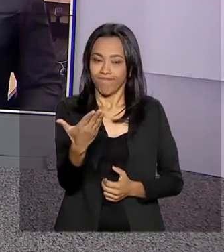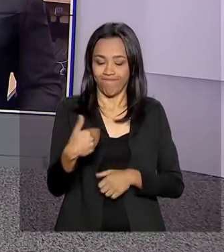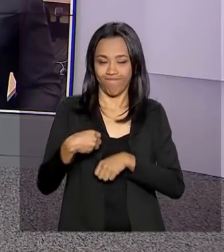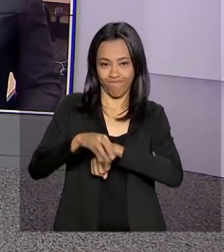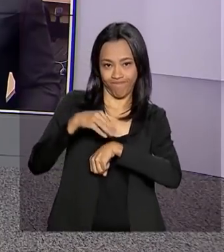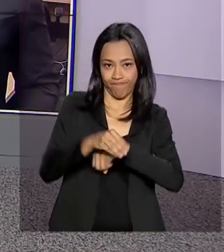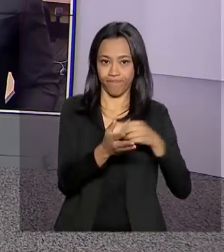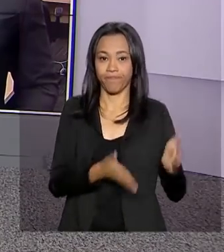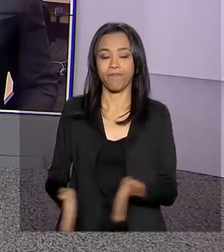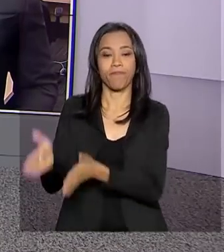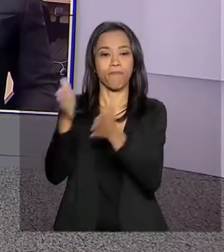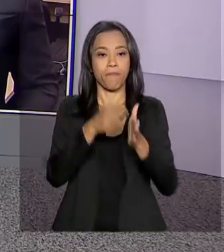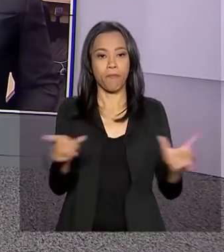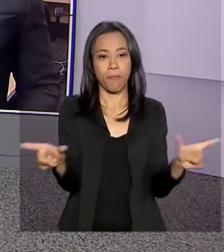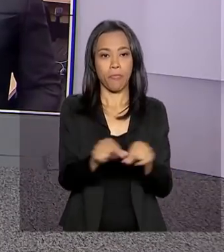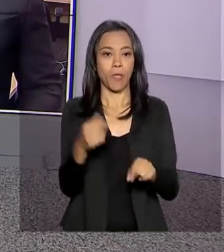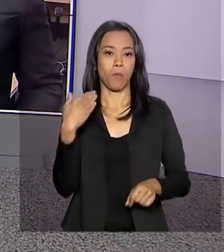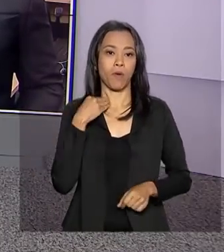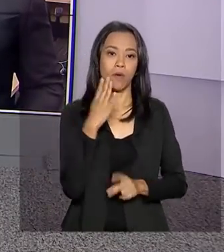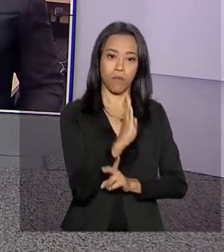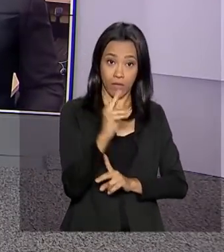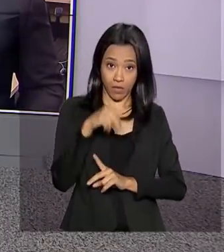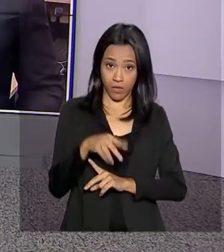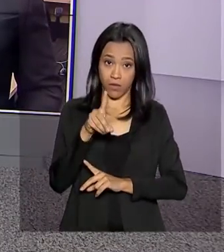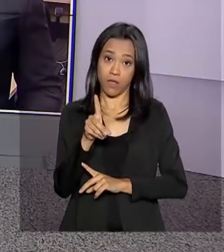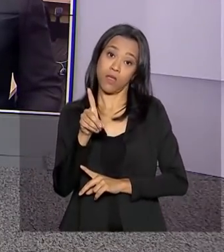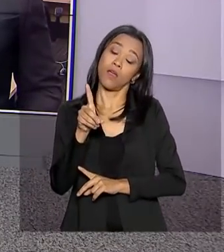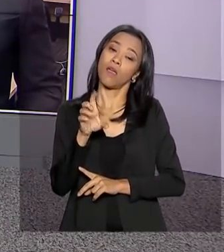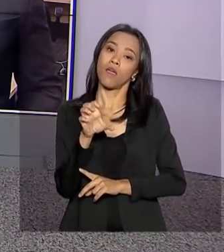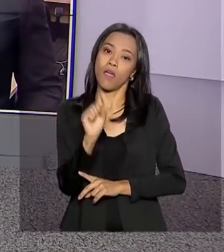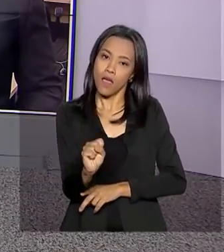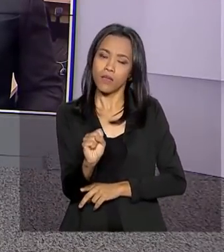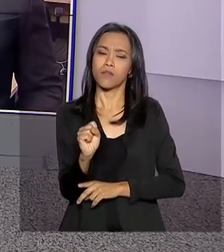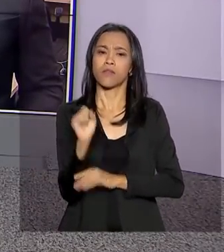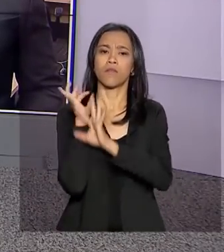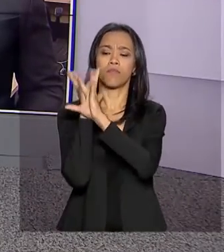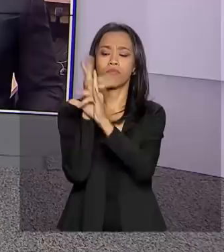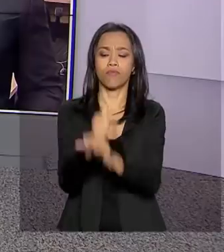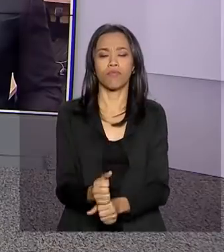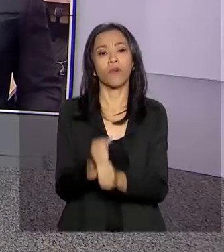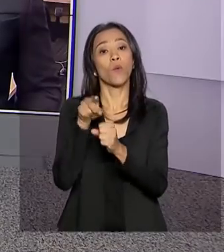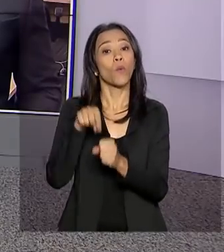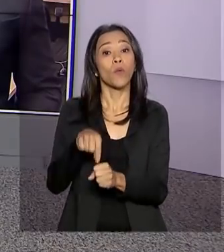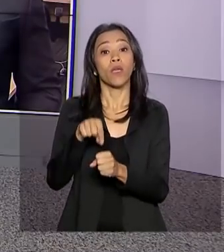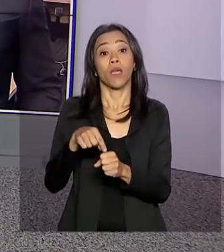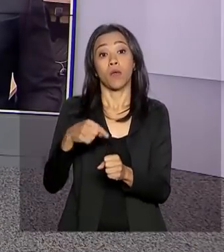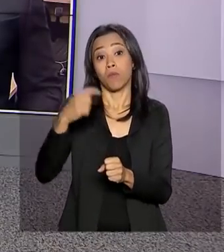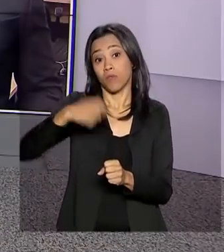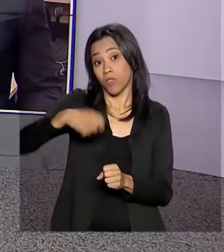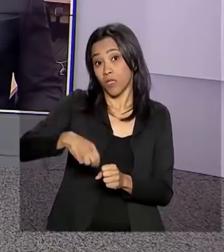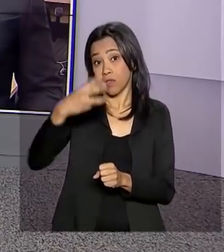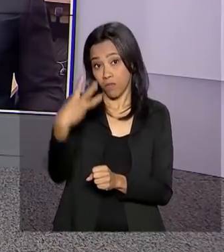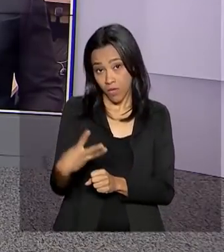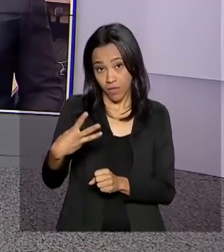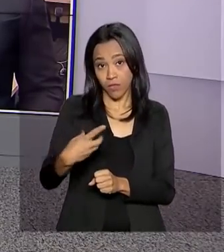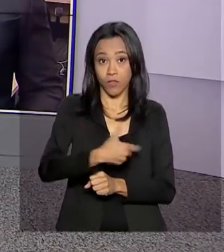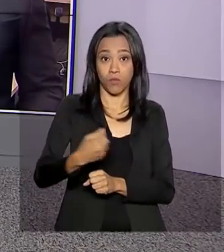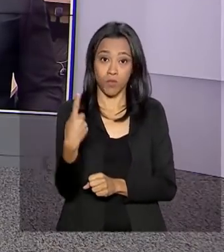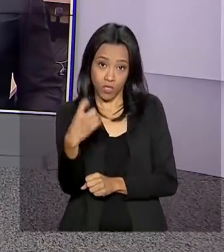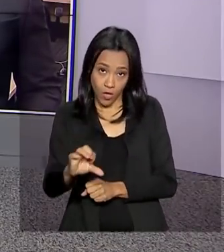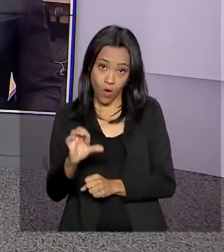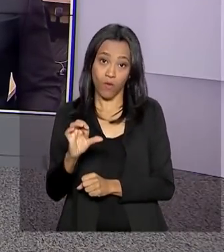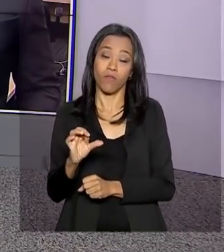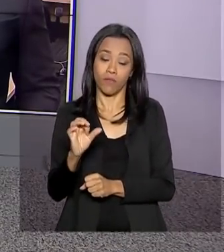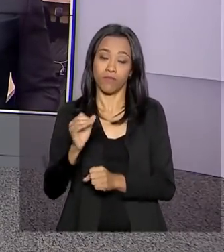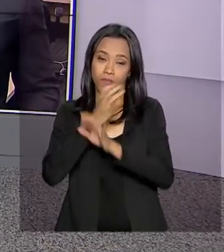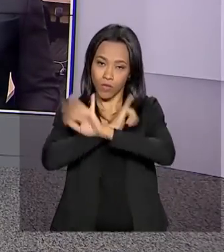E olha, o BNDES apresenta daqui a pouco o resultado financeiro do primeiro trimestre de 2019. Vamos então ao Rio de Janeiro conversar com o Marcelo